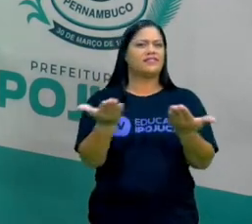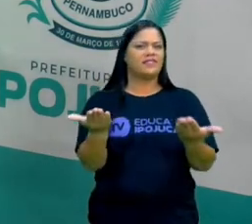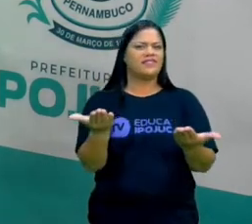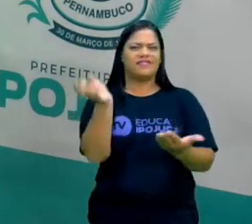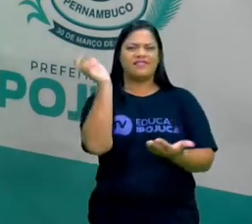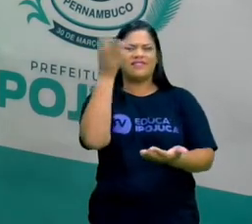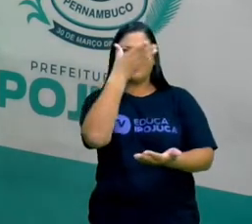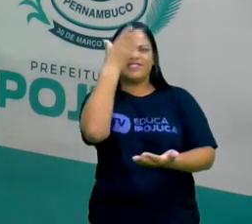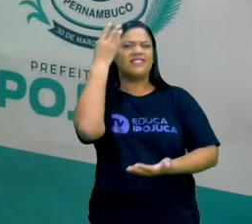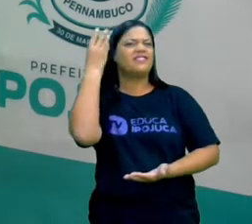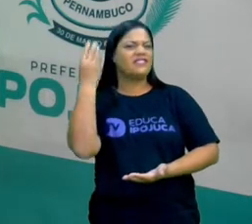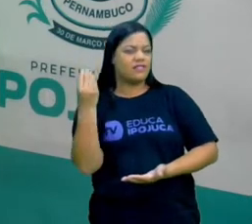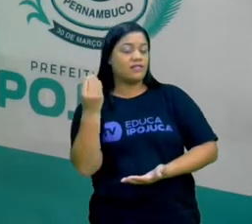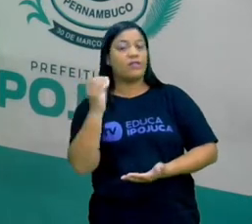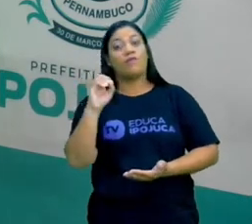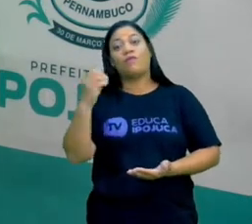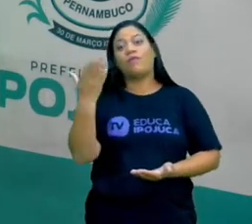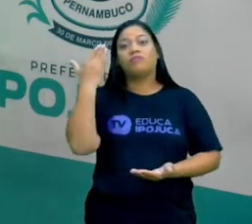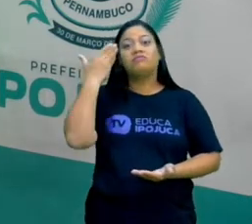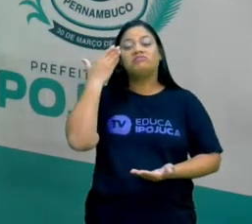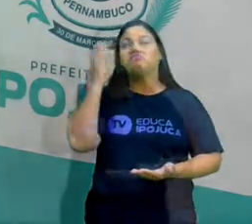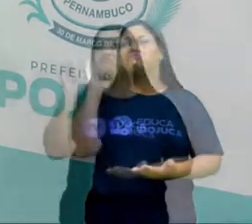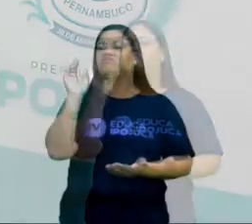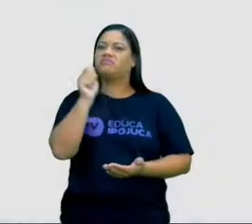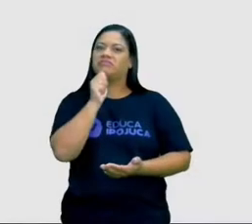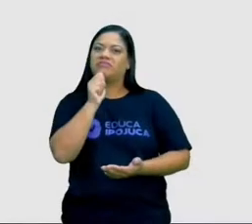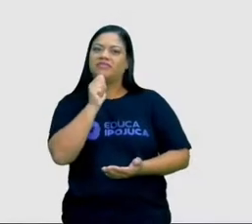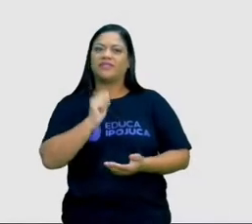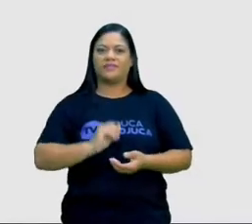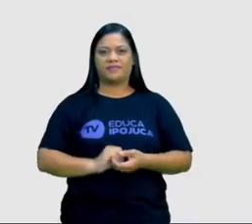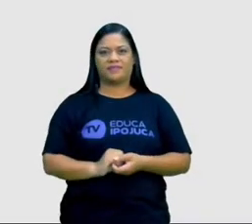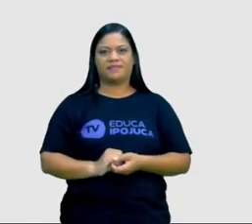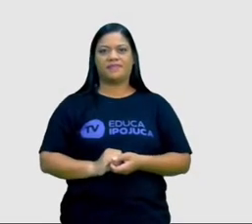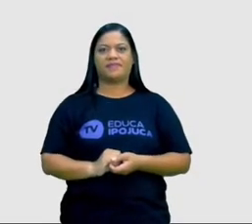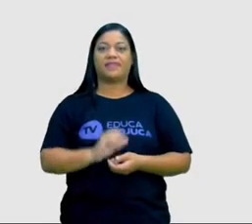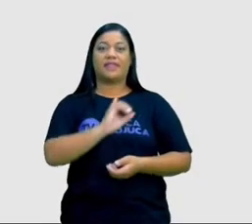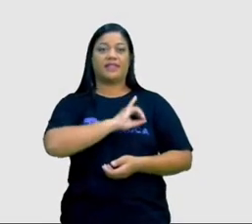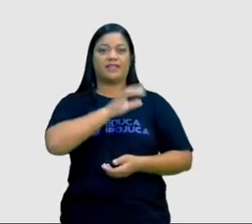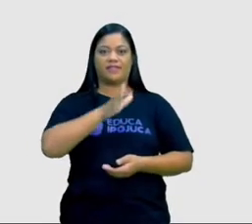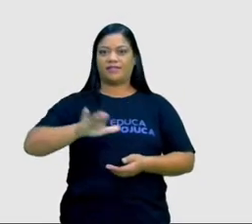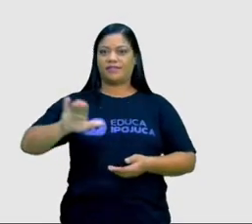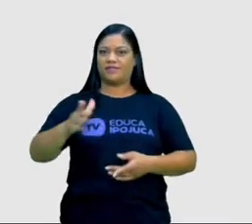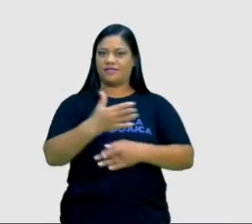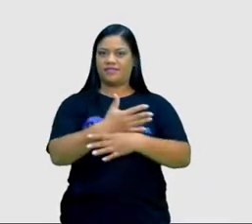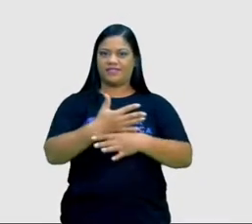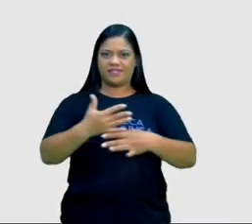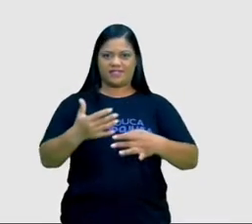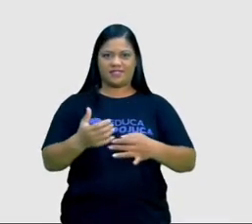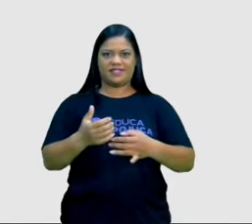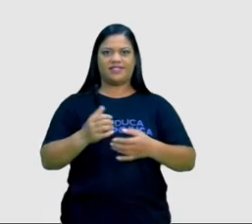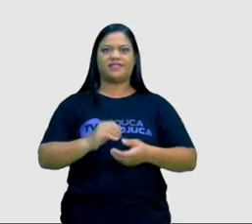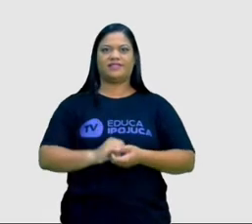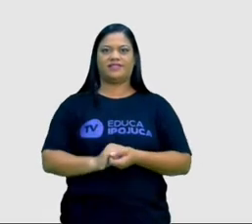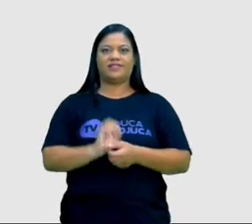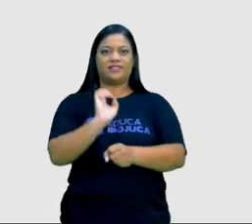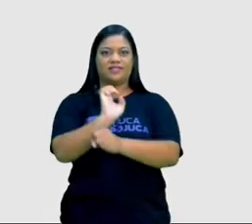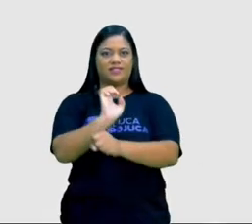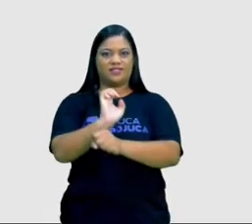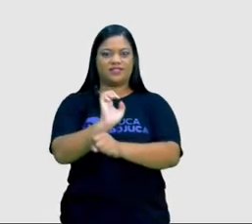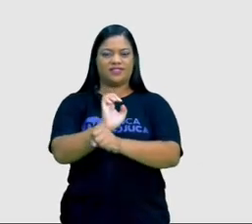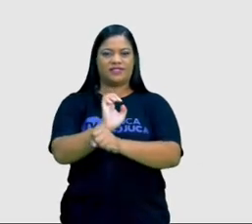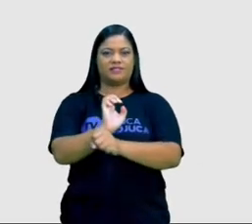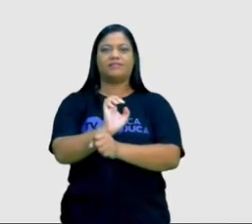não lembra ou talvez você ainda não saiba. Pessoal, Pojuca é uma cidade que está localizada no estado de